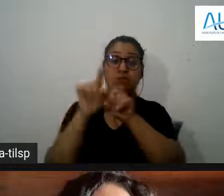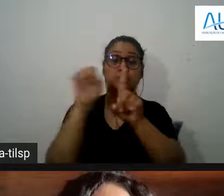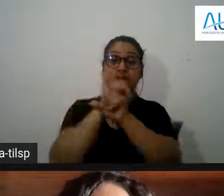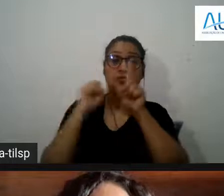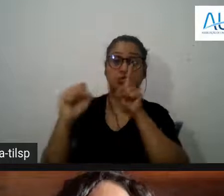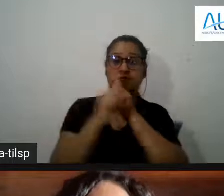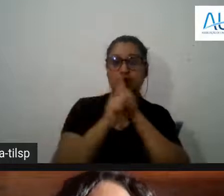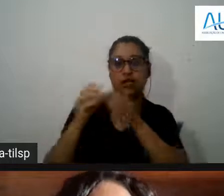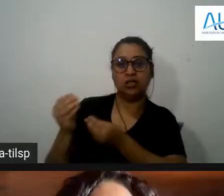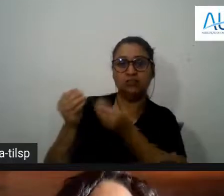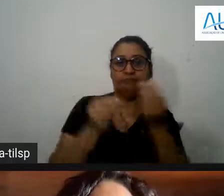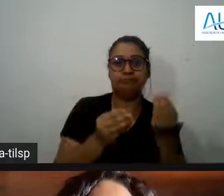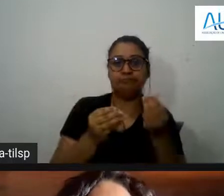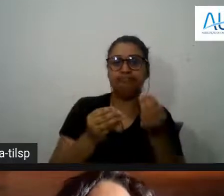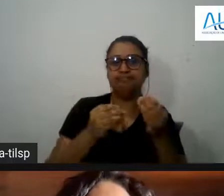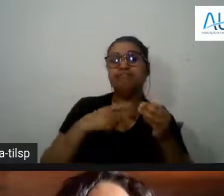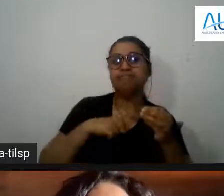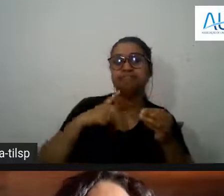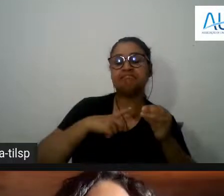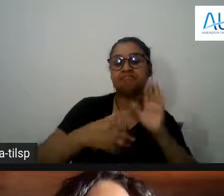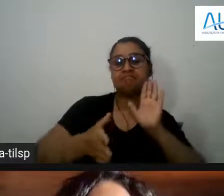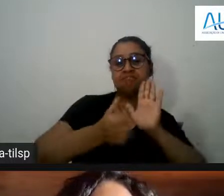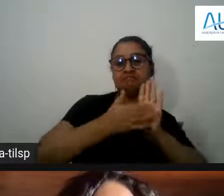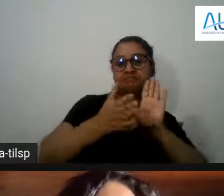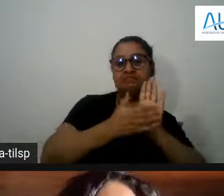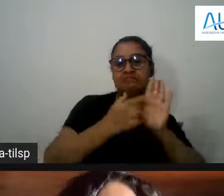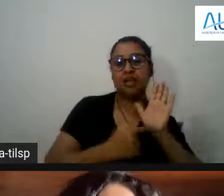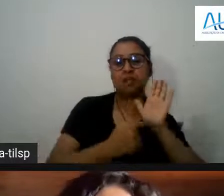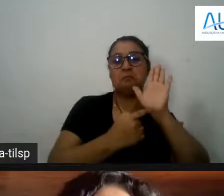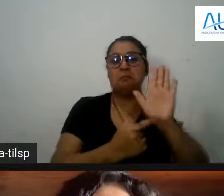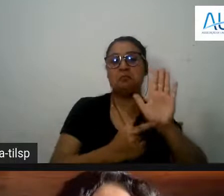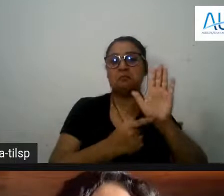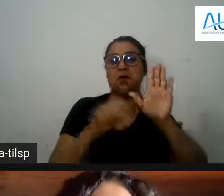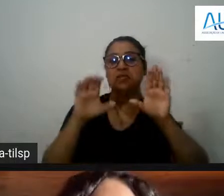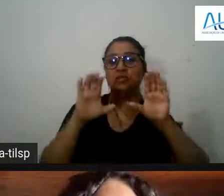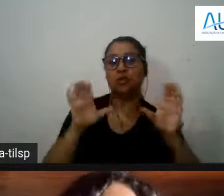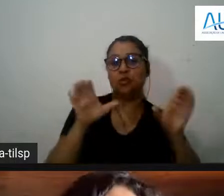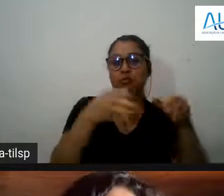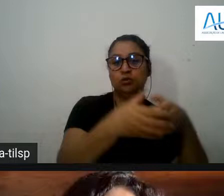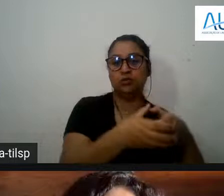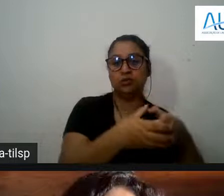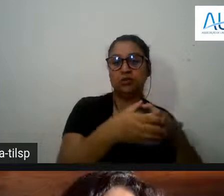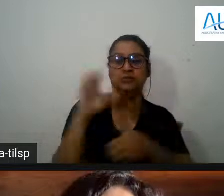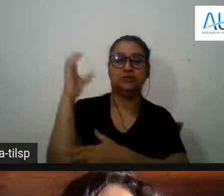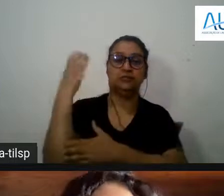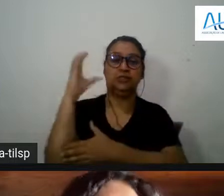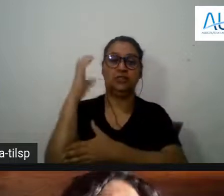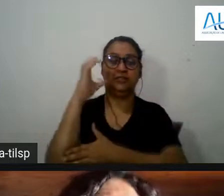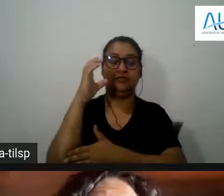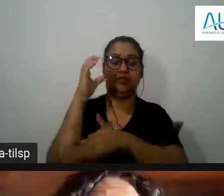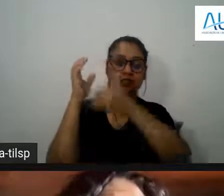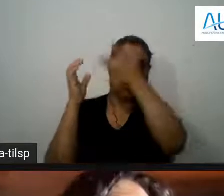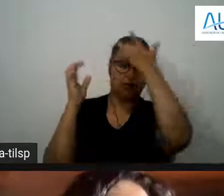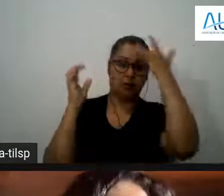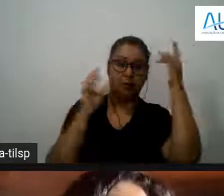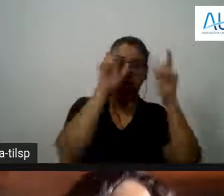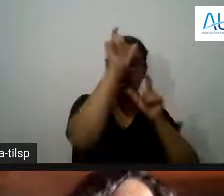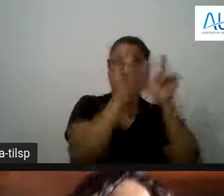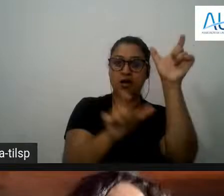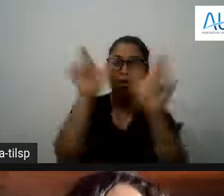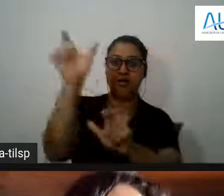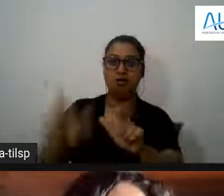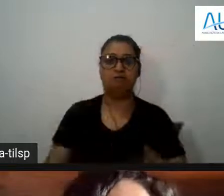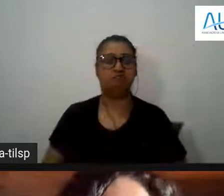textos como promotores de uma aproximação entre a comunidade científica e as pessoas fantástico